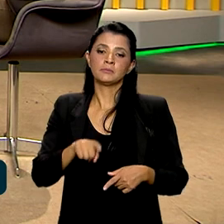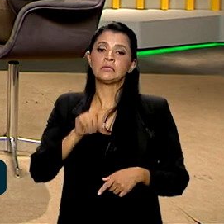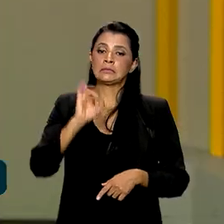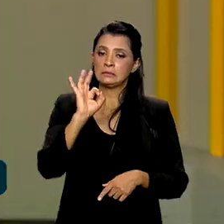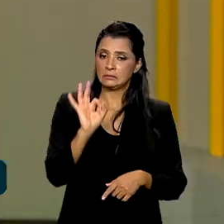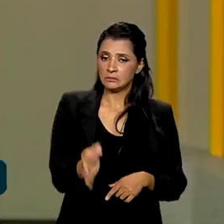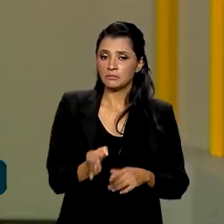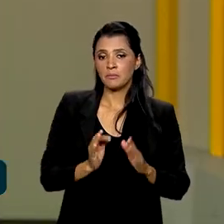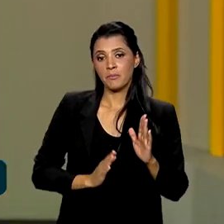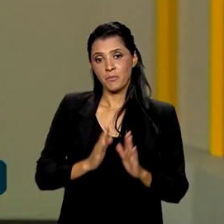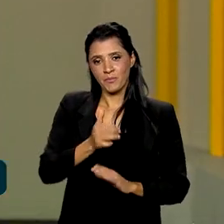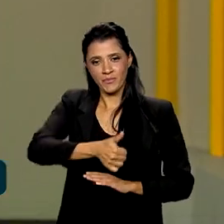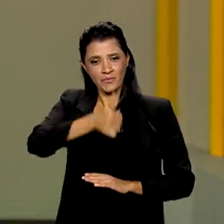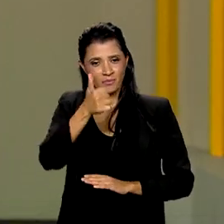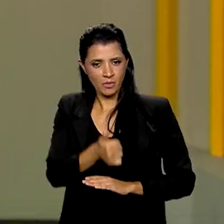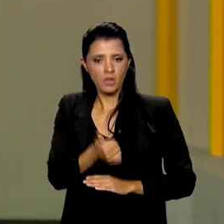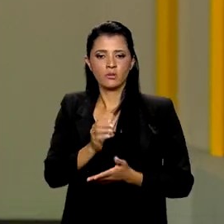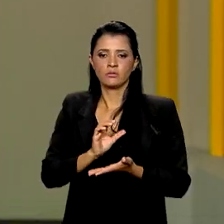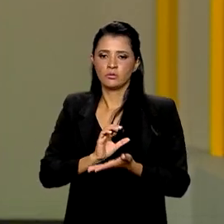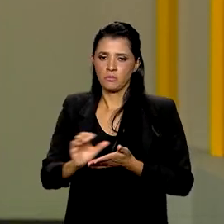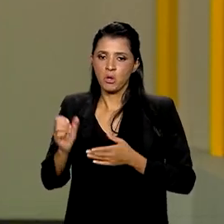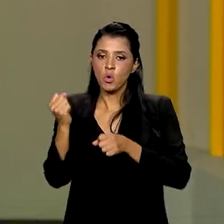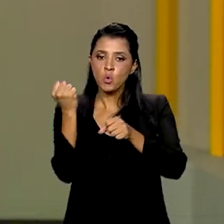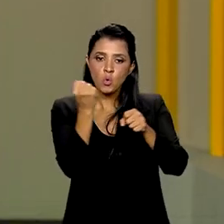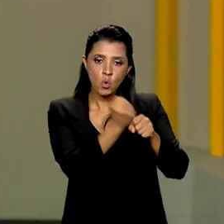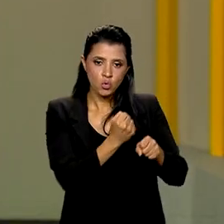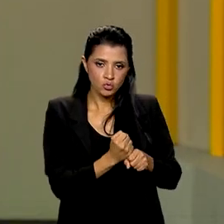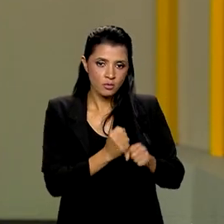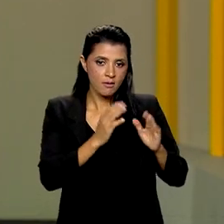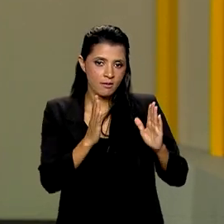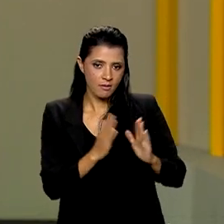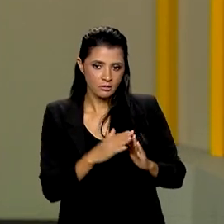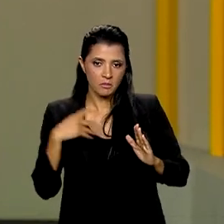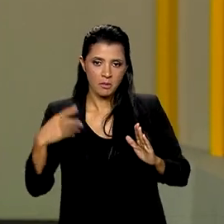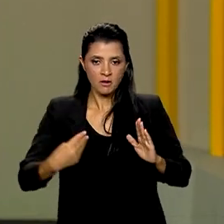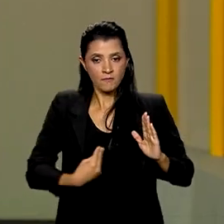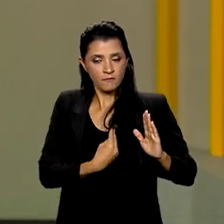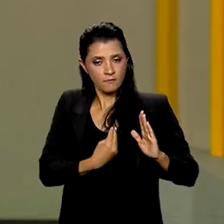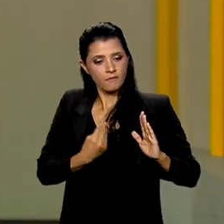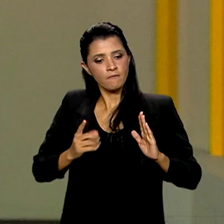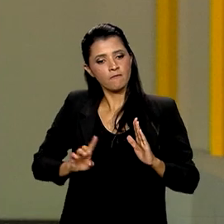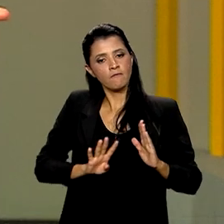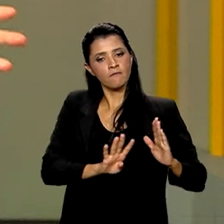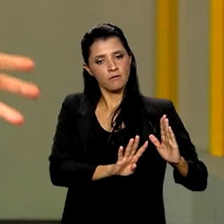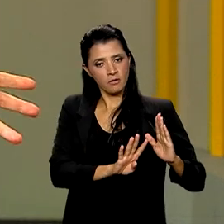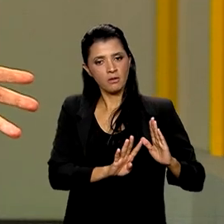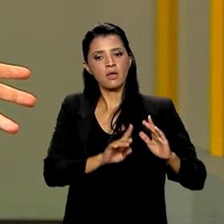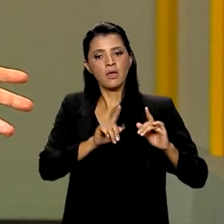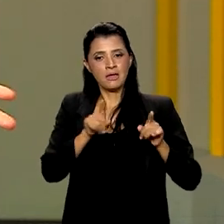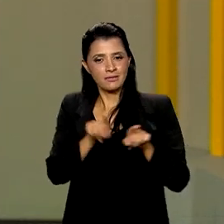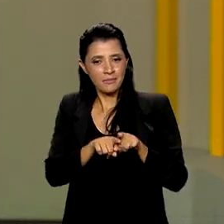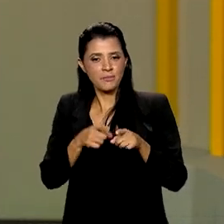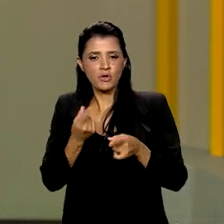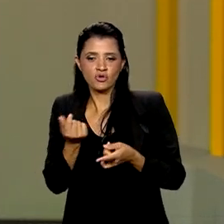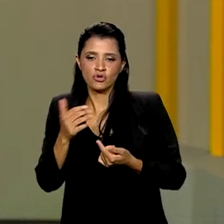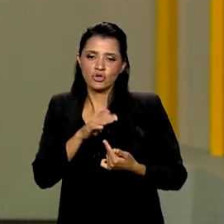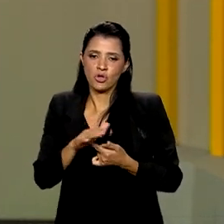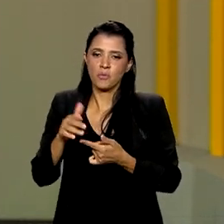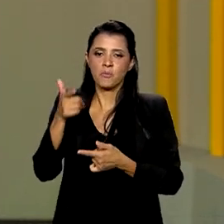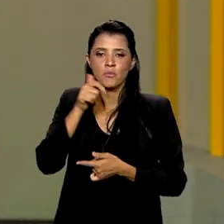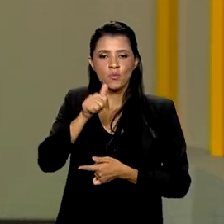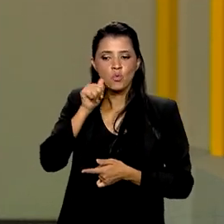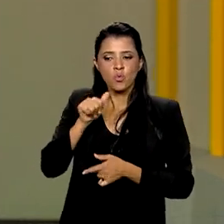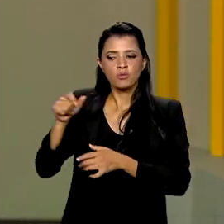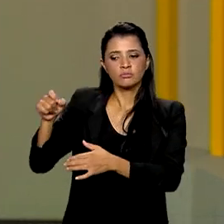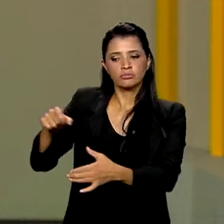temos então esse recurso para a construção de uma moradia para essa família, né? Nessa terra e, além disso, um fomento para a produção das mulheres e mais